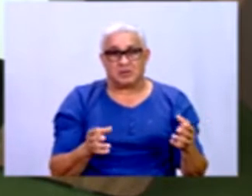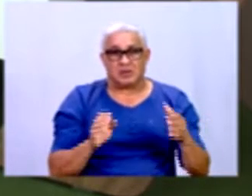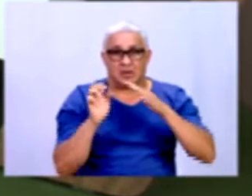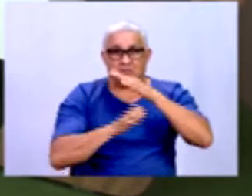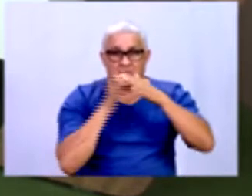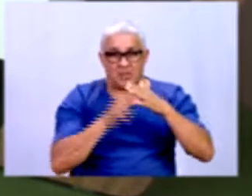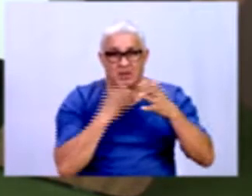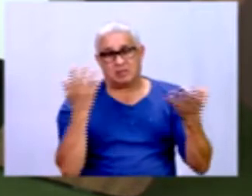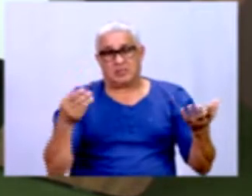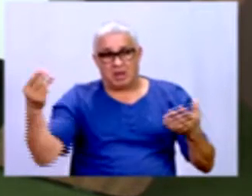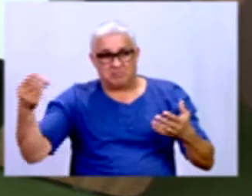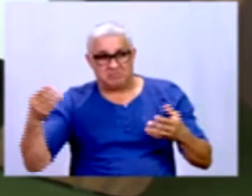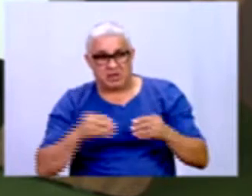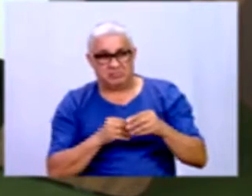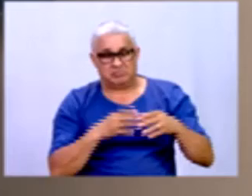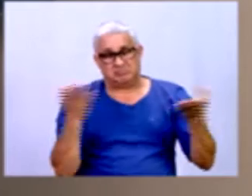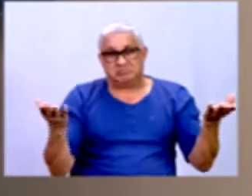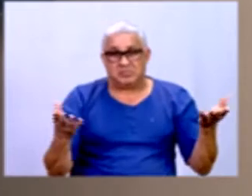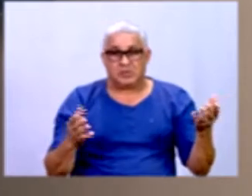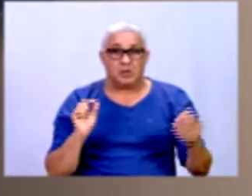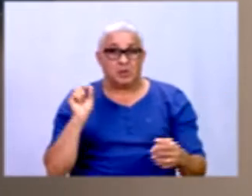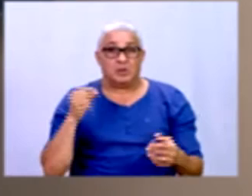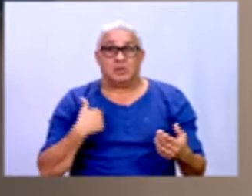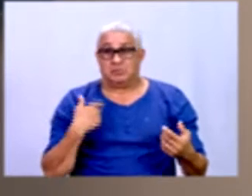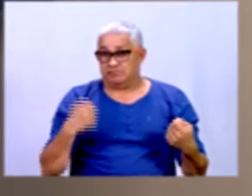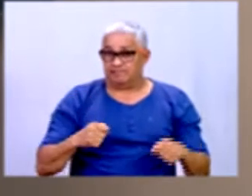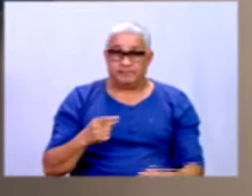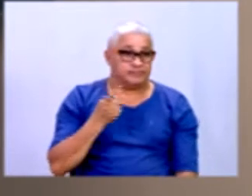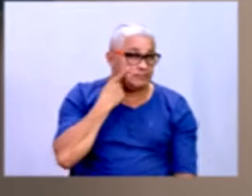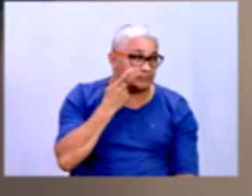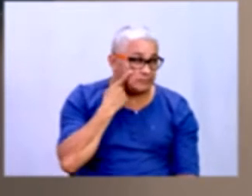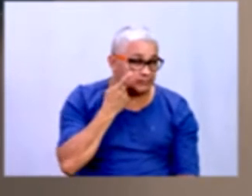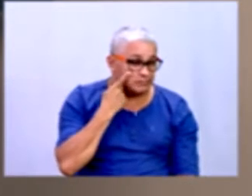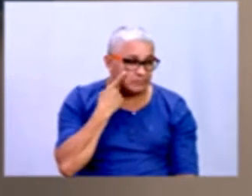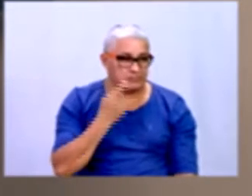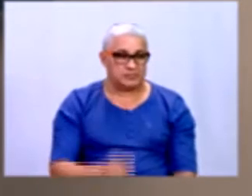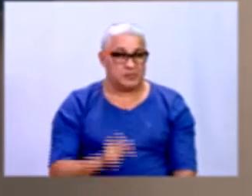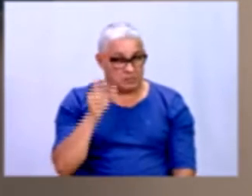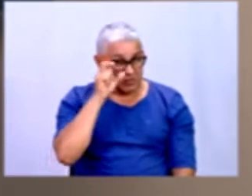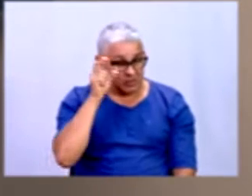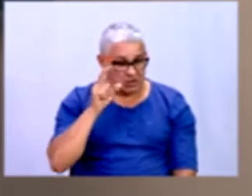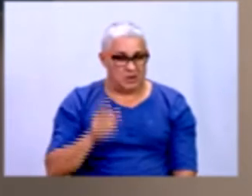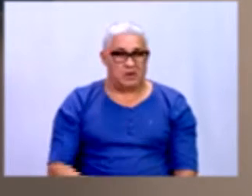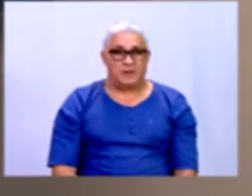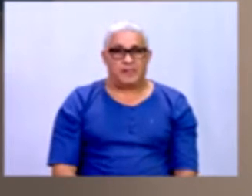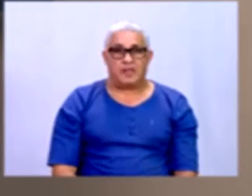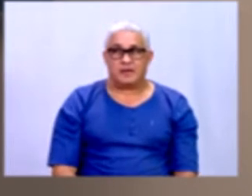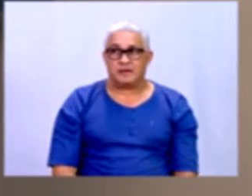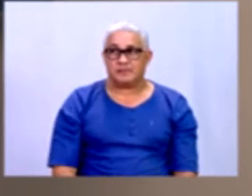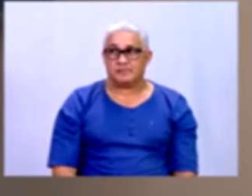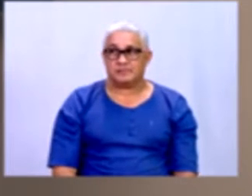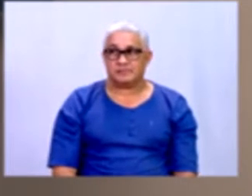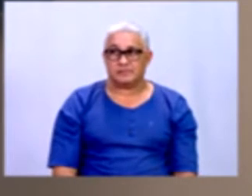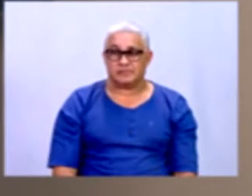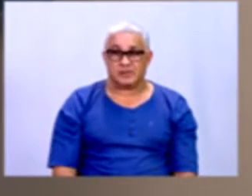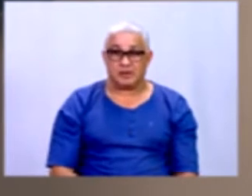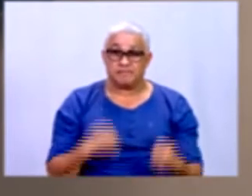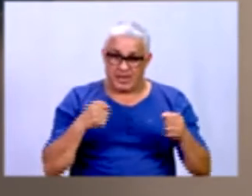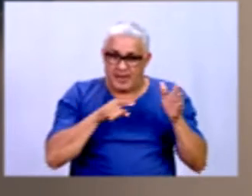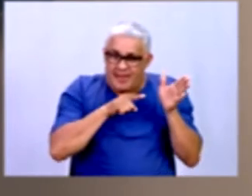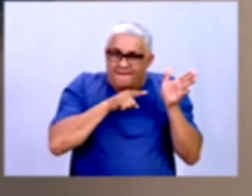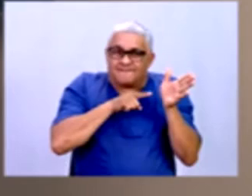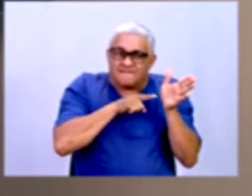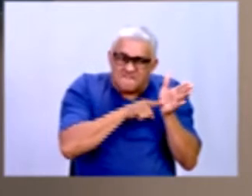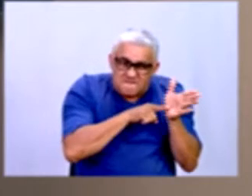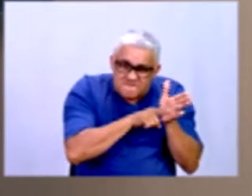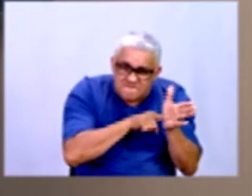o terceirizado, né? Então, a gente tem que, é assim, eu costumo até brincar, que é cavucar, né? Então, gente